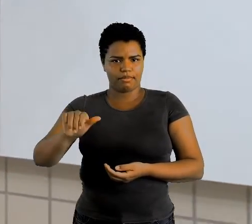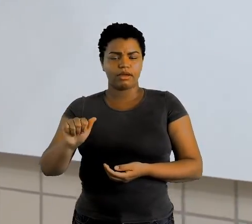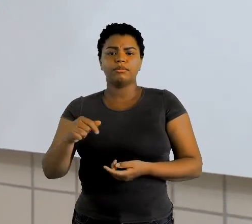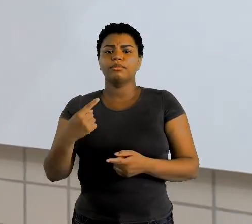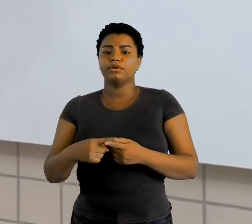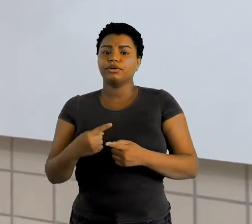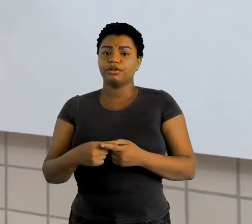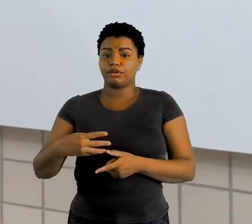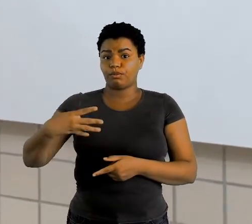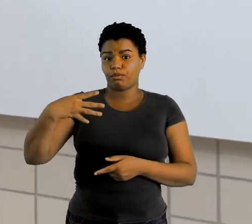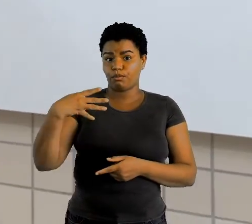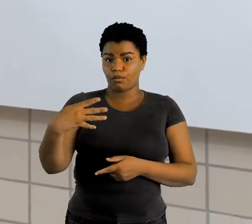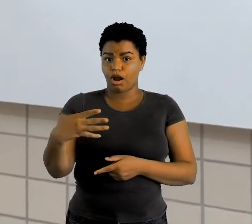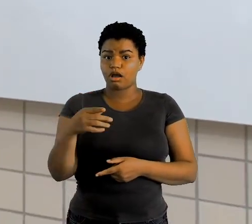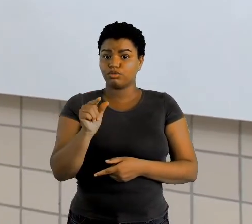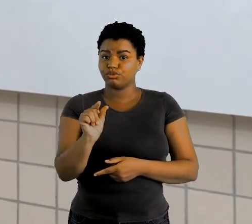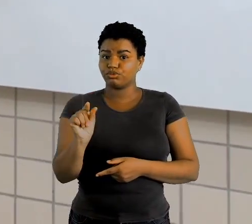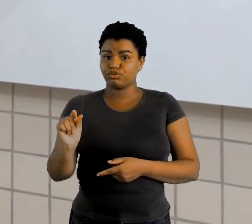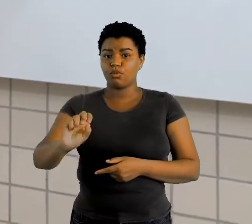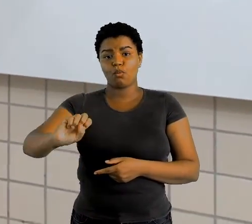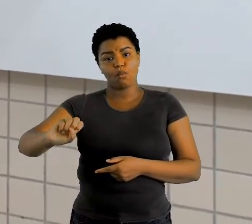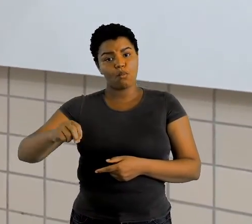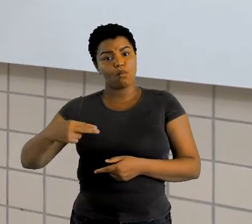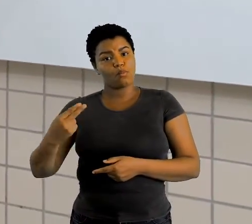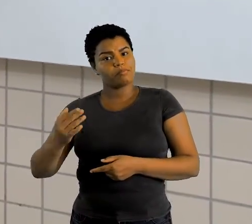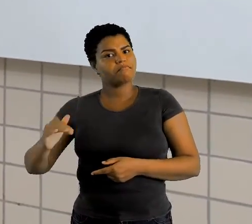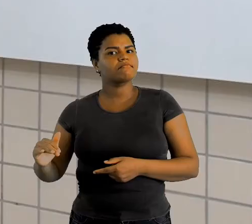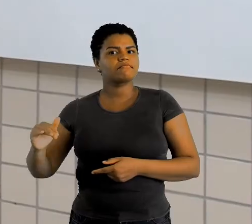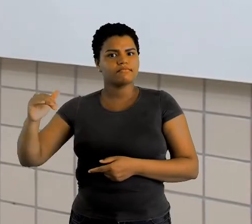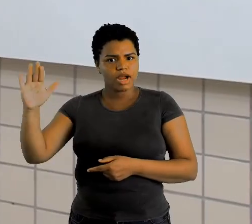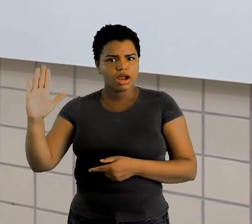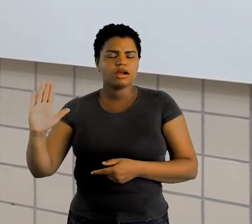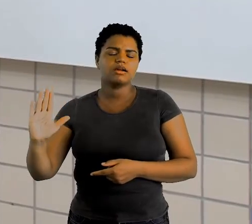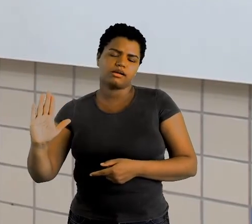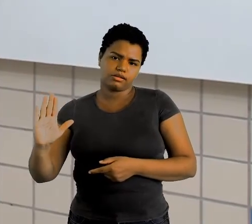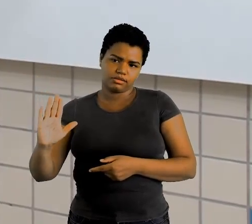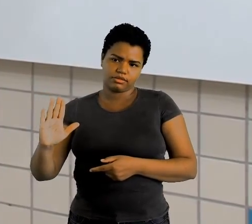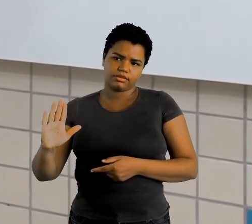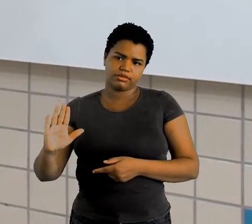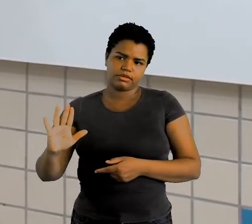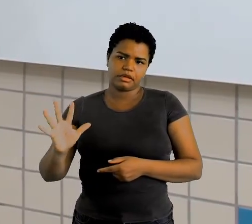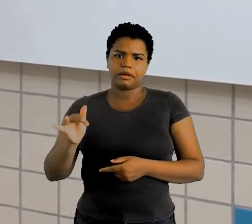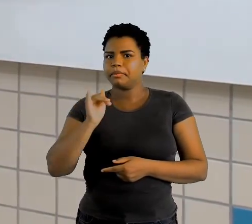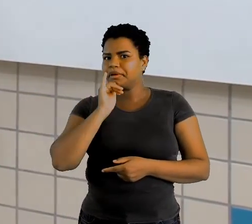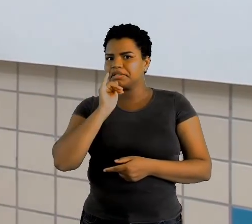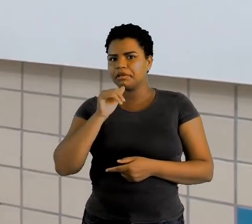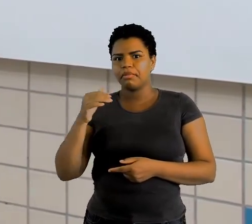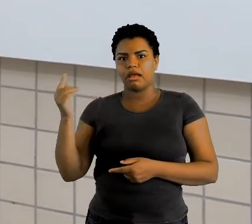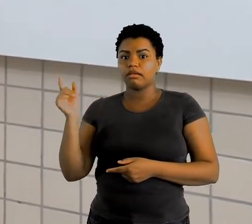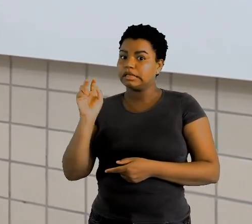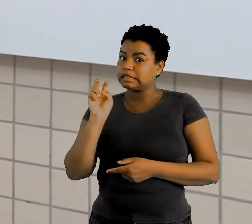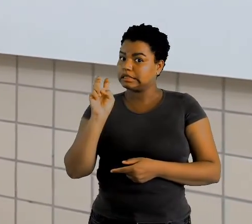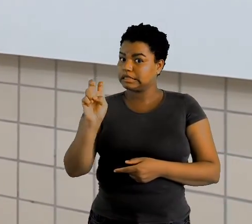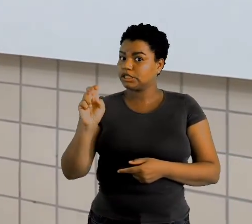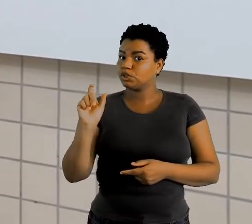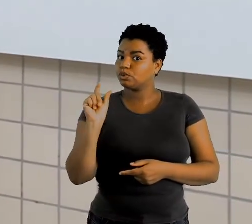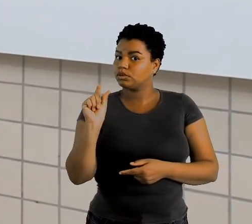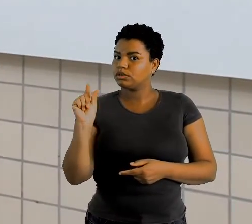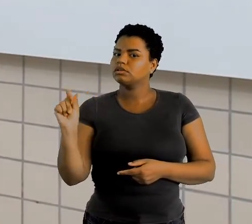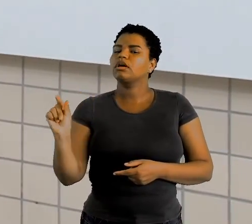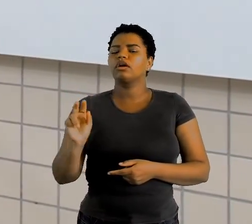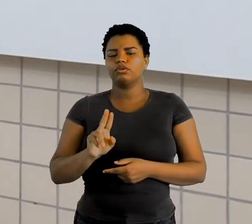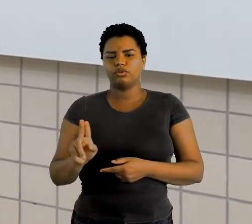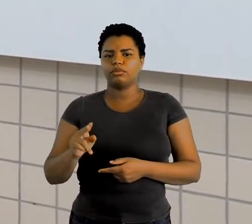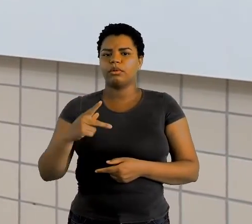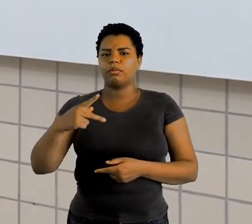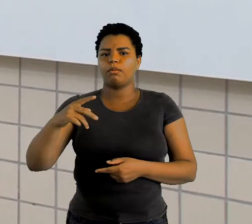sílabas ou mais de quatro sílabas no caso essa aqui teve cinco sílabas então ela recebe o nome de